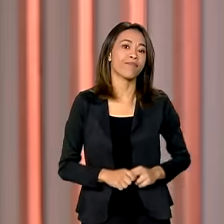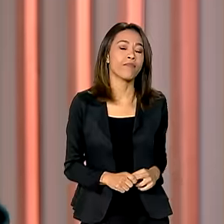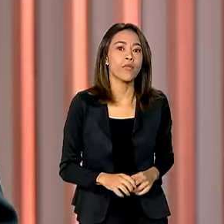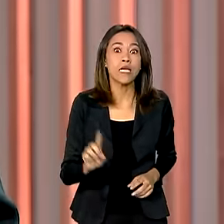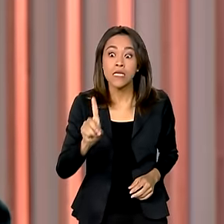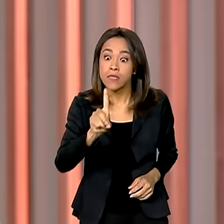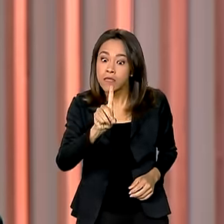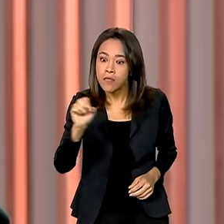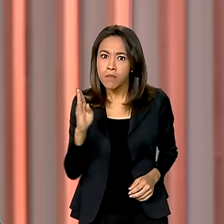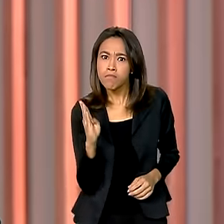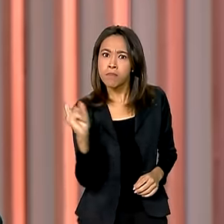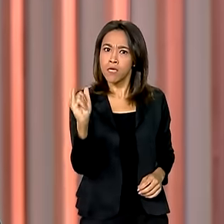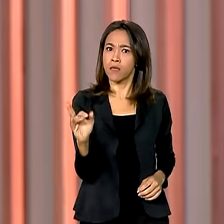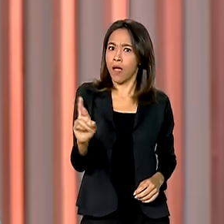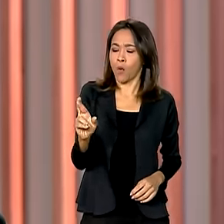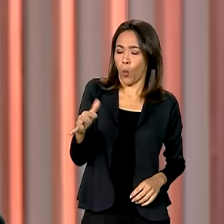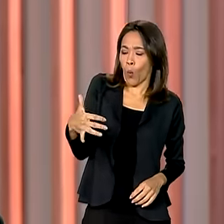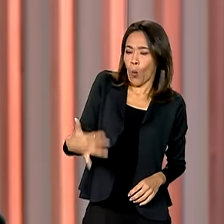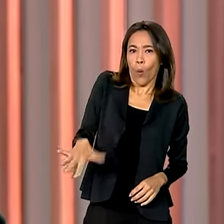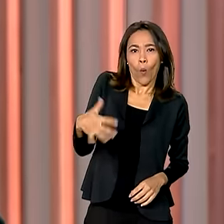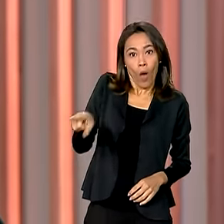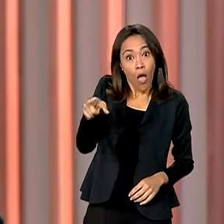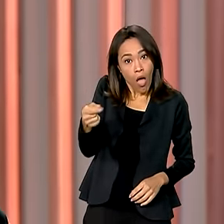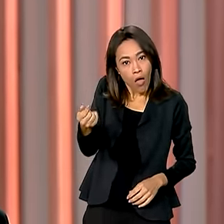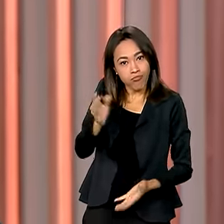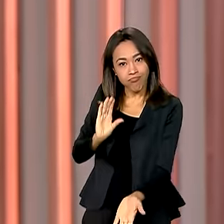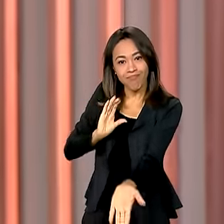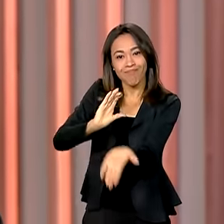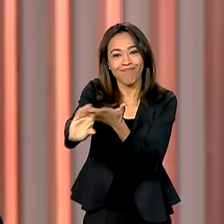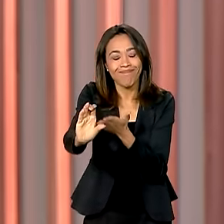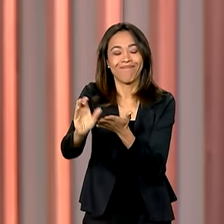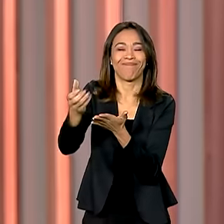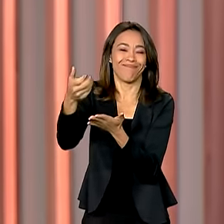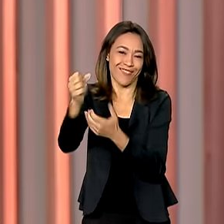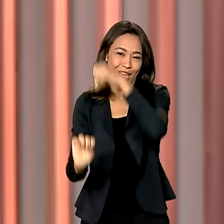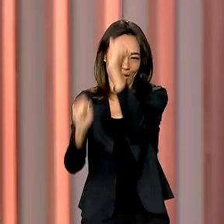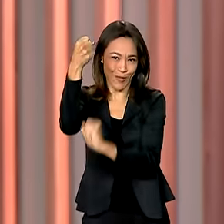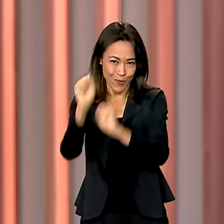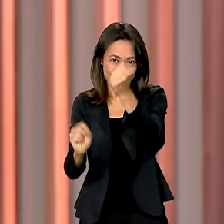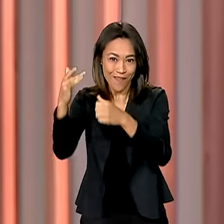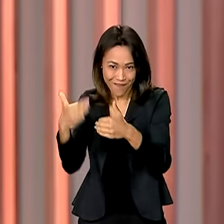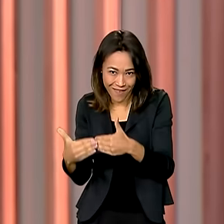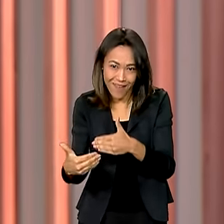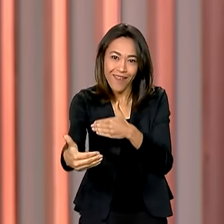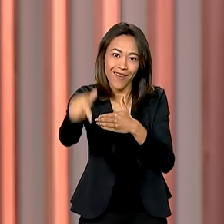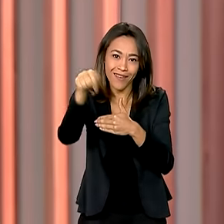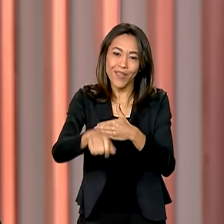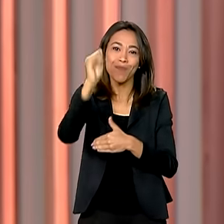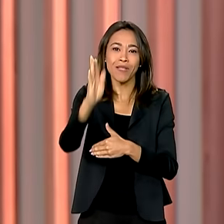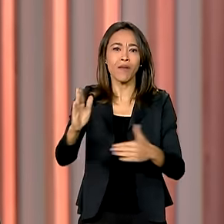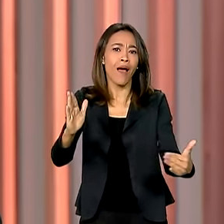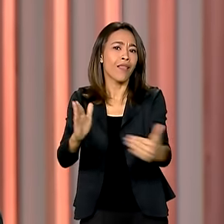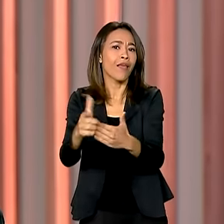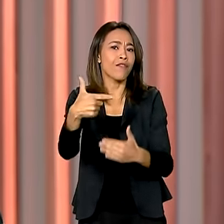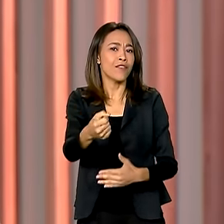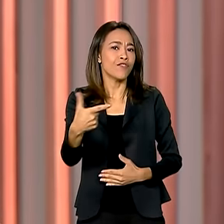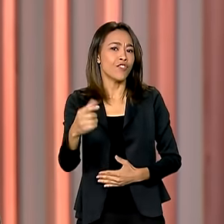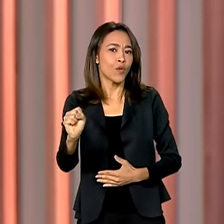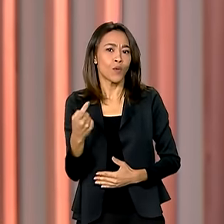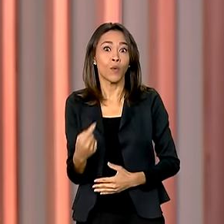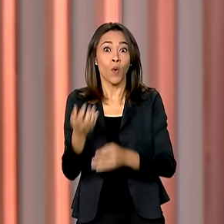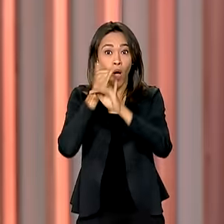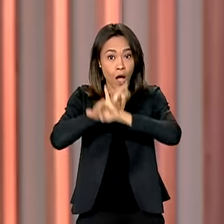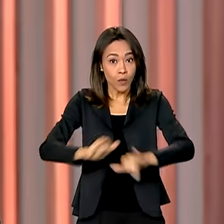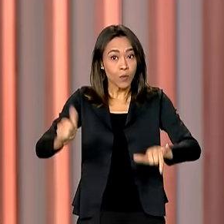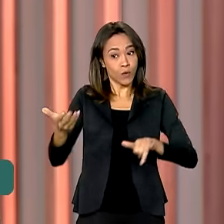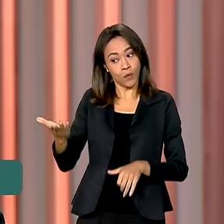100 bilhões de reais. Este é o valor que a indústria siderúrgica vai investir no Brasil até 2028. O anúncio foi feito